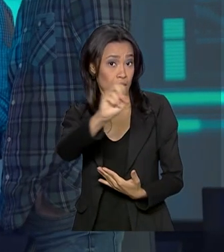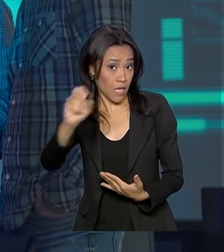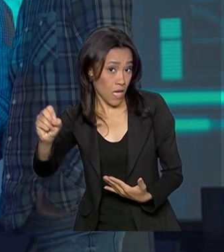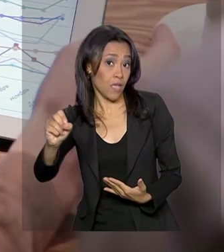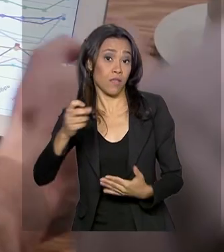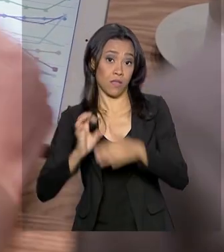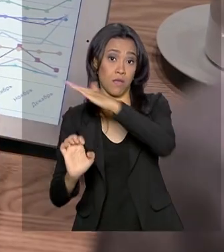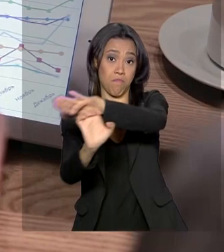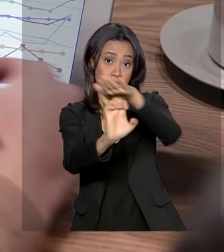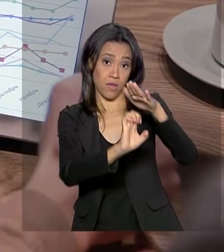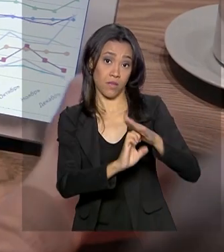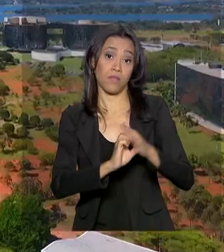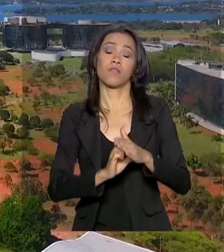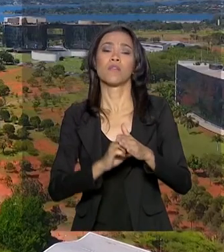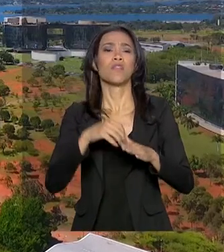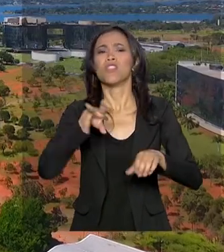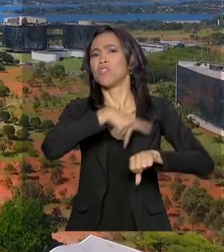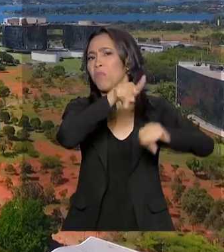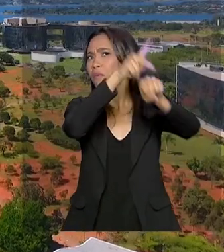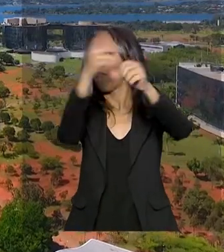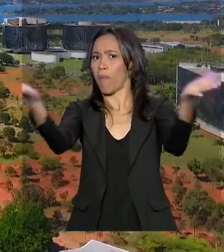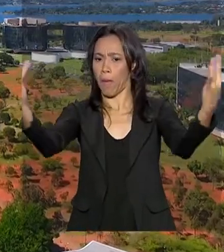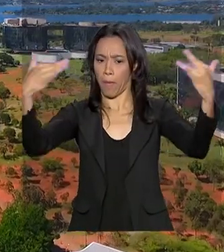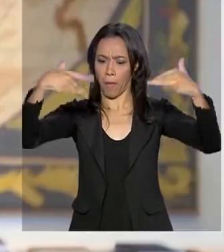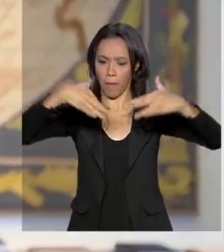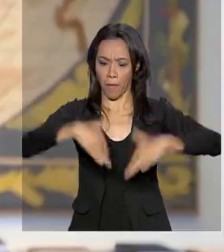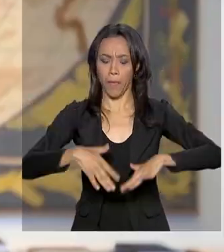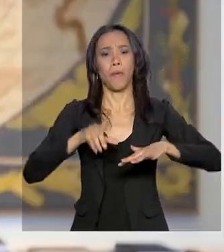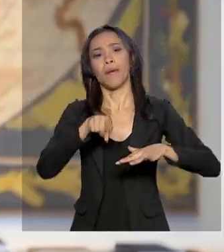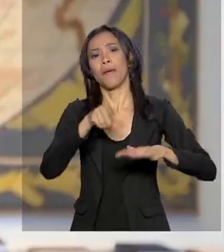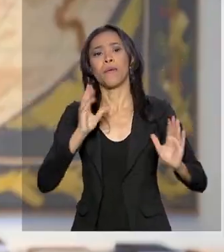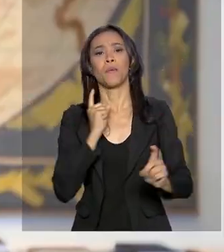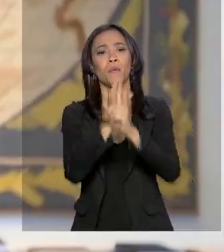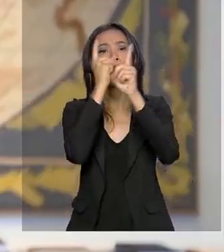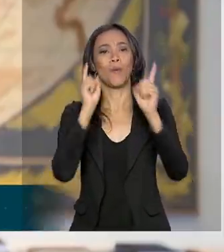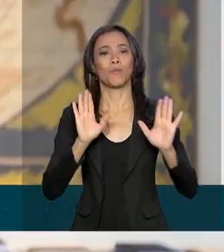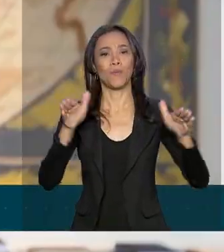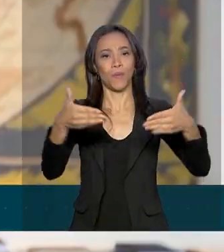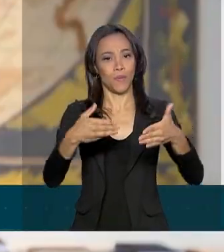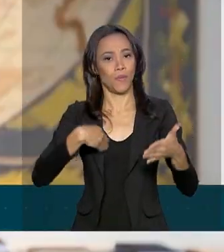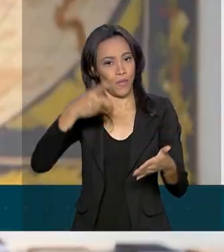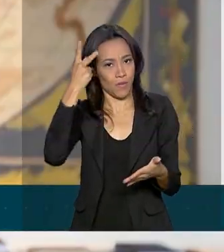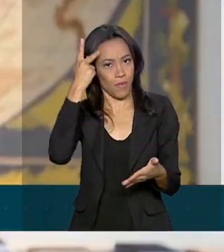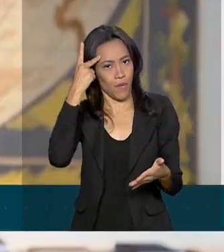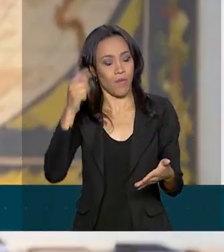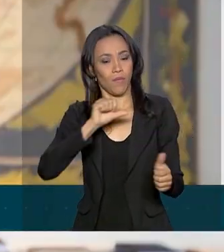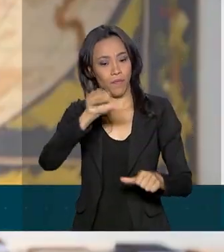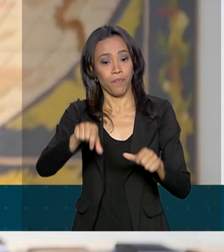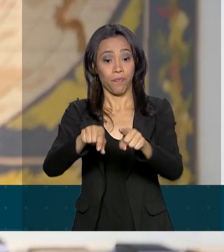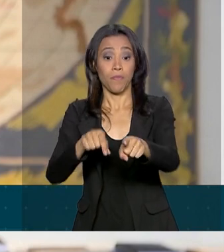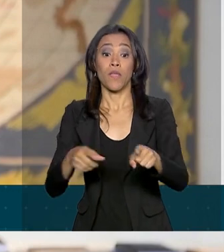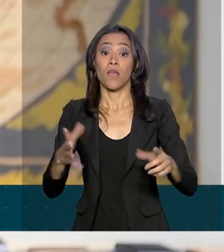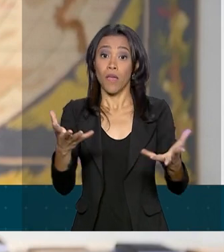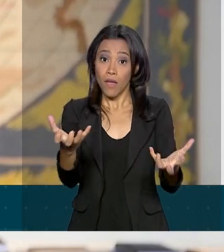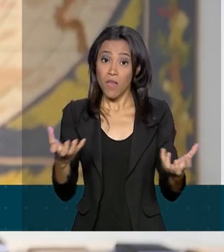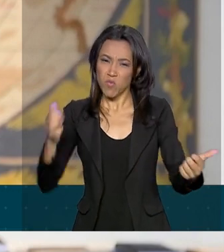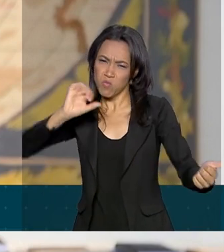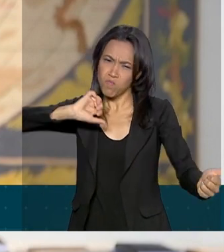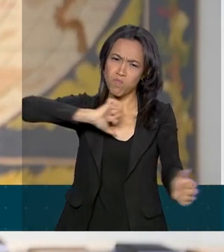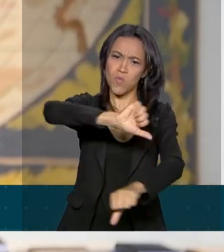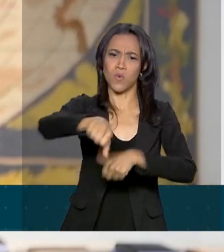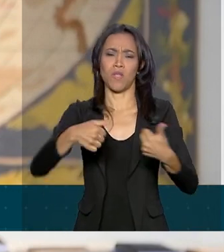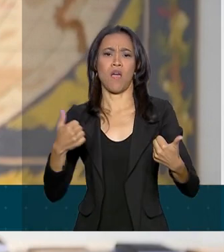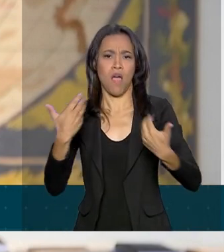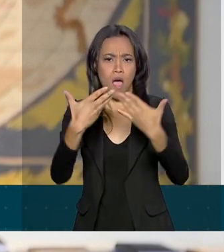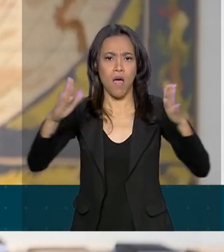estrangeiros no Fórum Brasil de Investimentos. Estamos empenhados em revolucionar o ambiente de negócio do Brasil, abrir